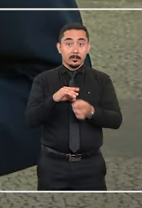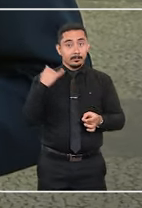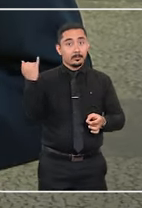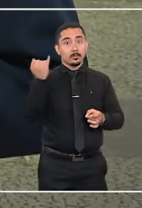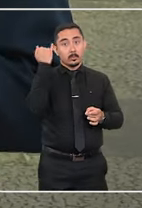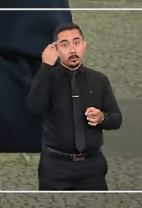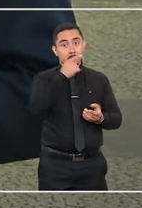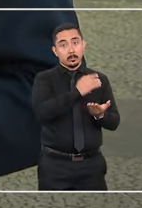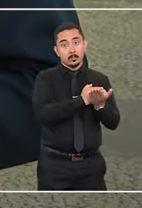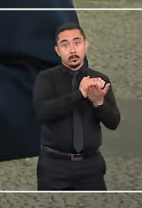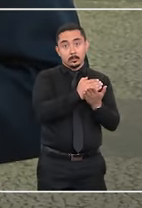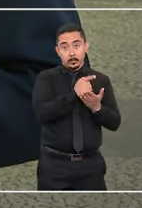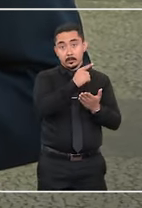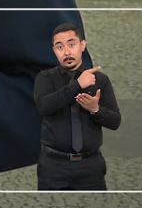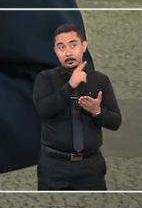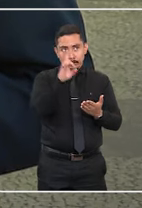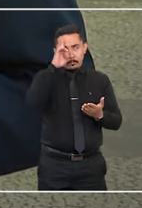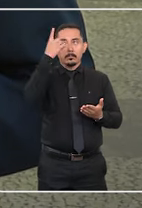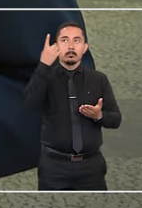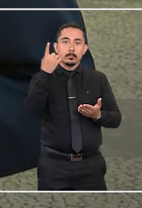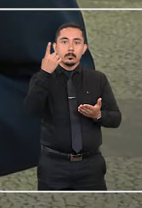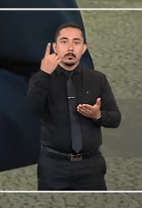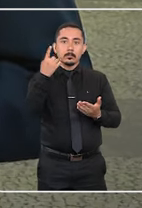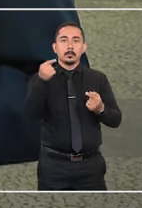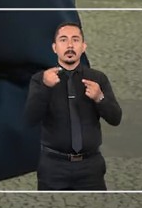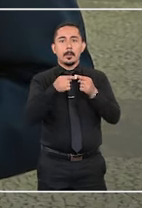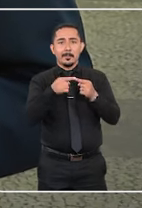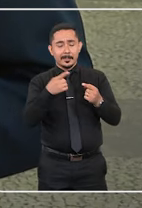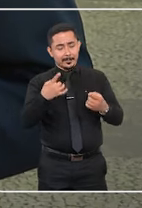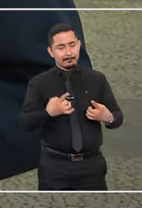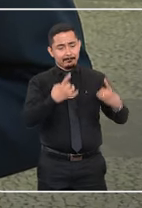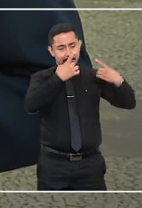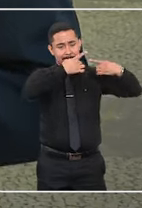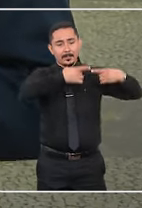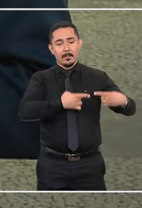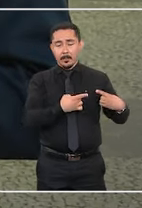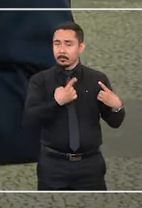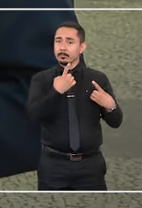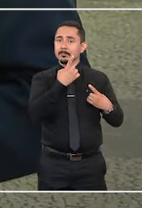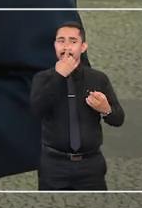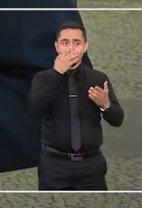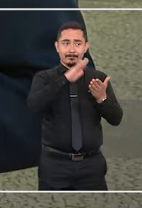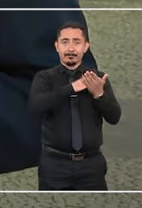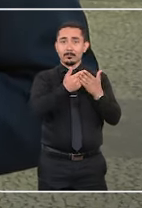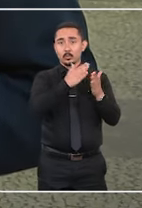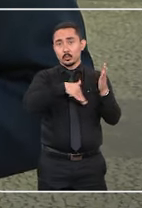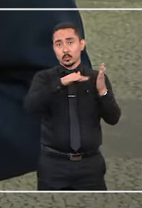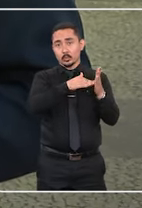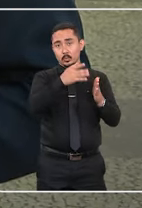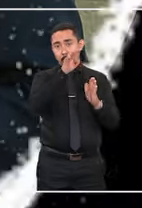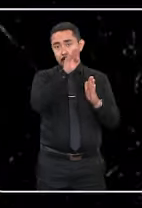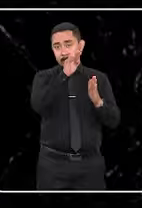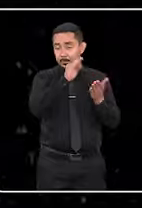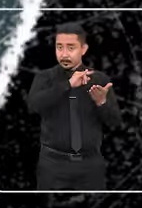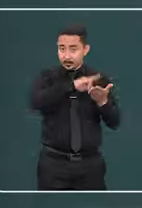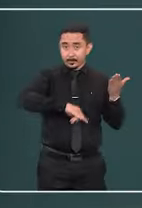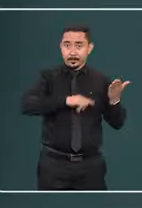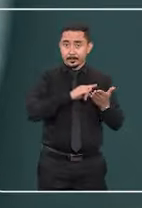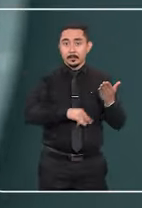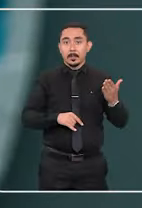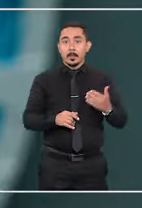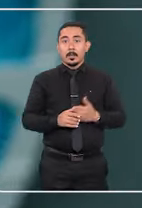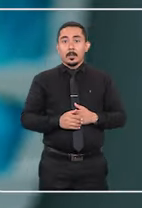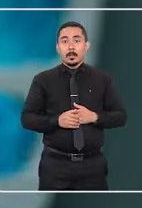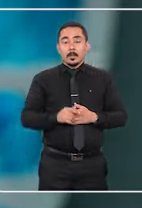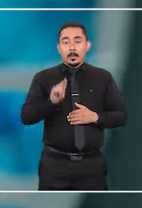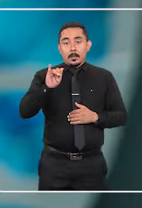contexto importante desde que a convenção foi idealizada, o que gera desafios na interpretação do tratado. Estela